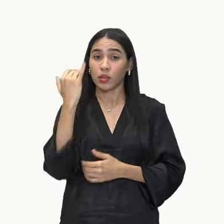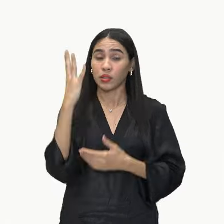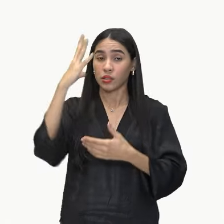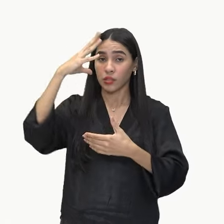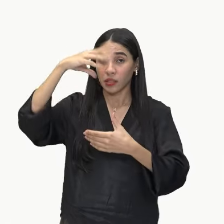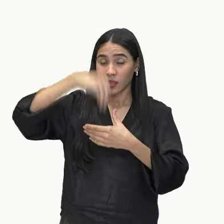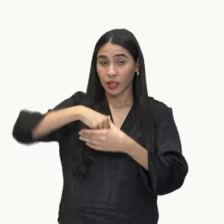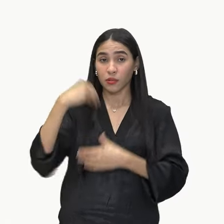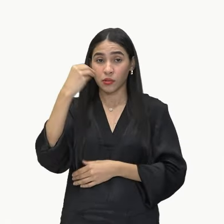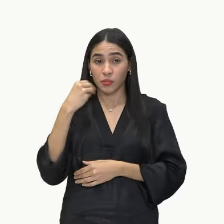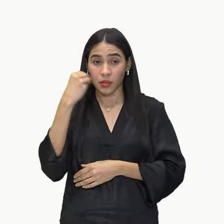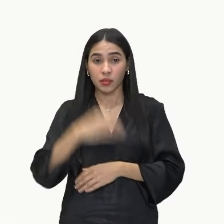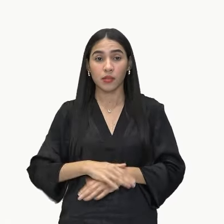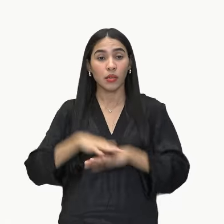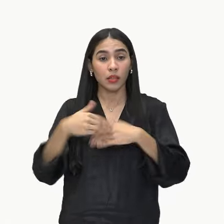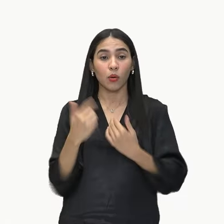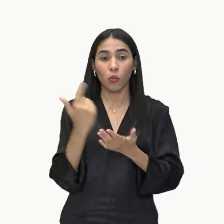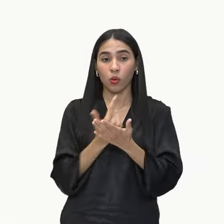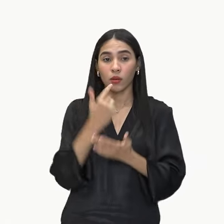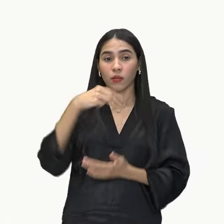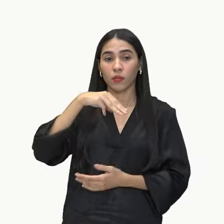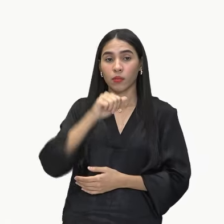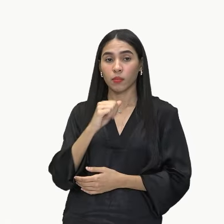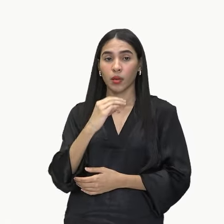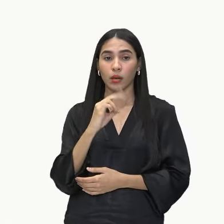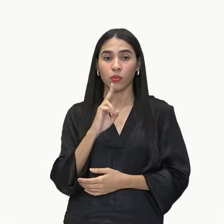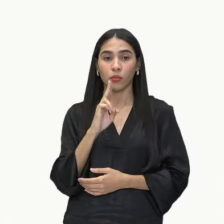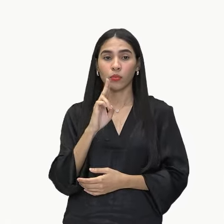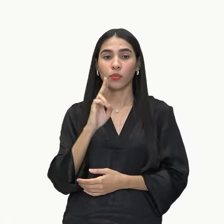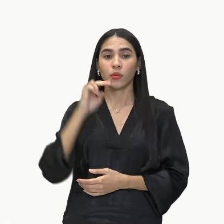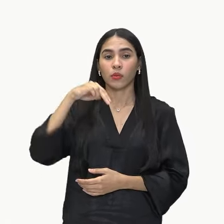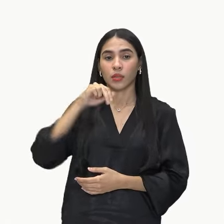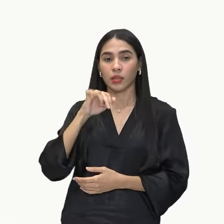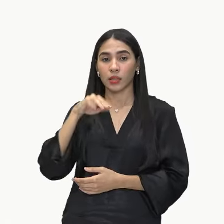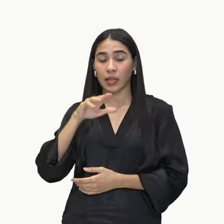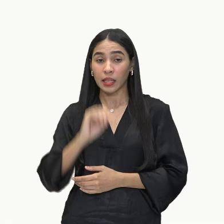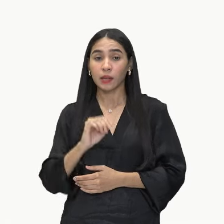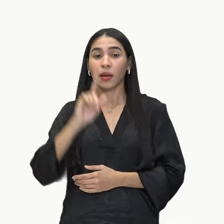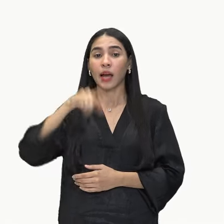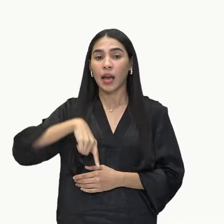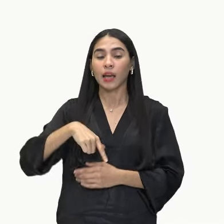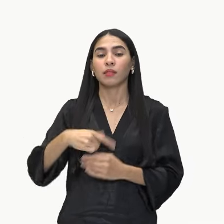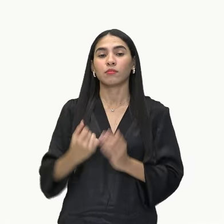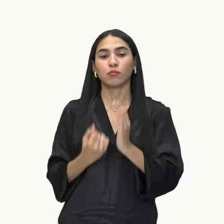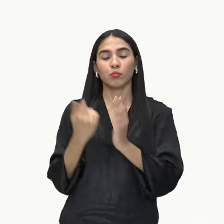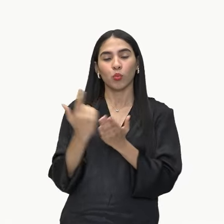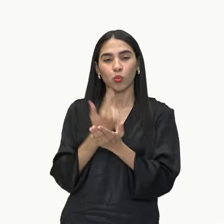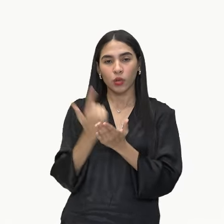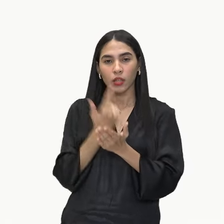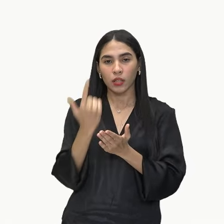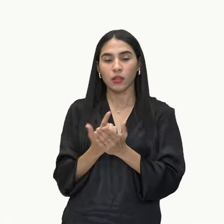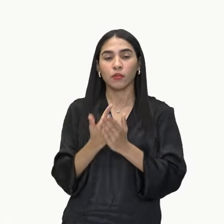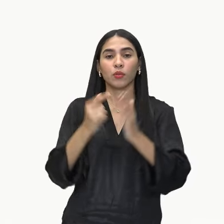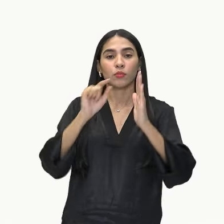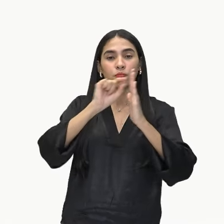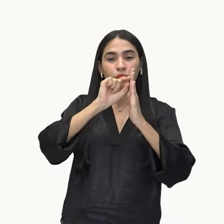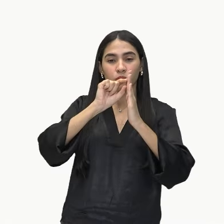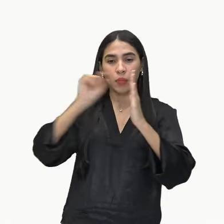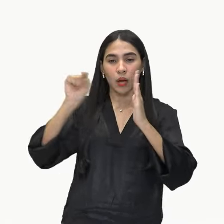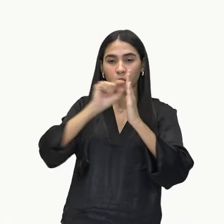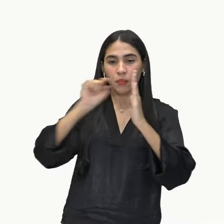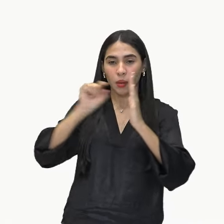Macunaíma, seguindo adiante, é a obra-prima em prosa, ou seja, diferente de Pauliceia Desvairada, que temos uma